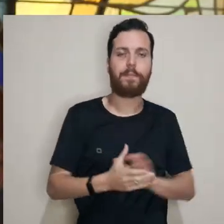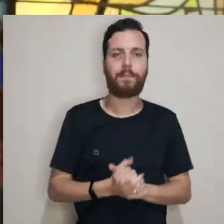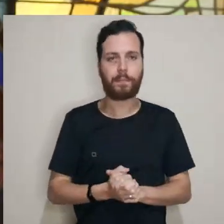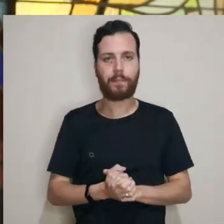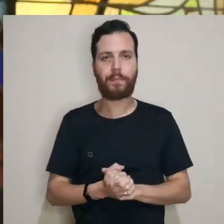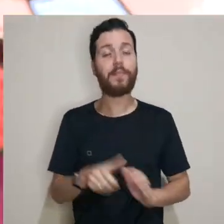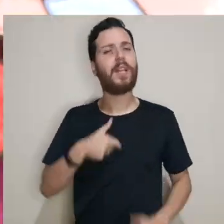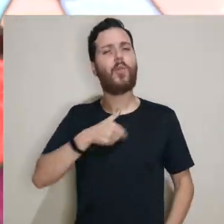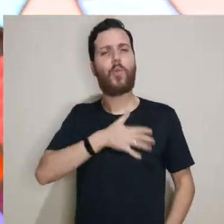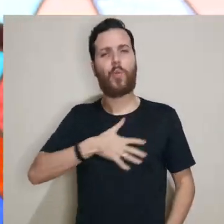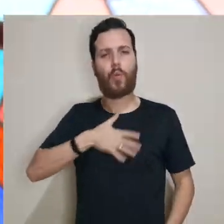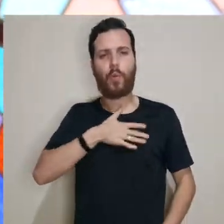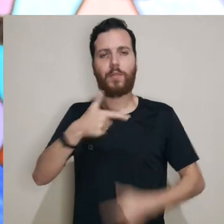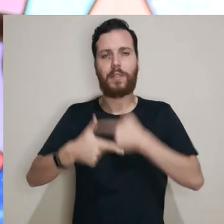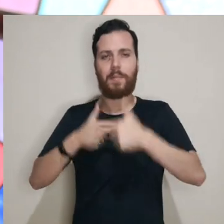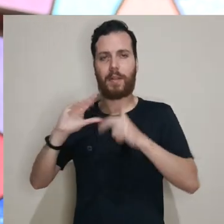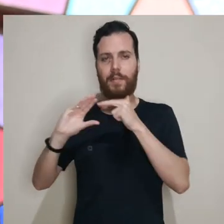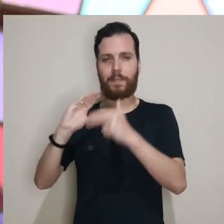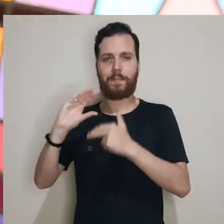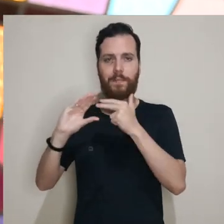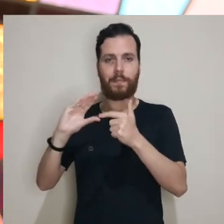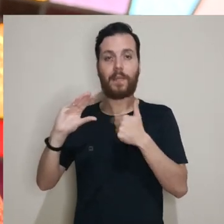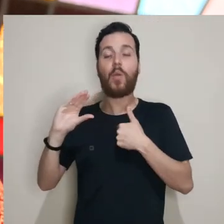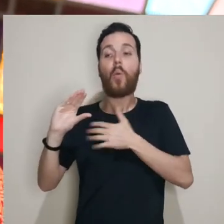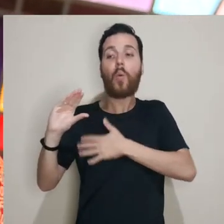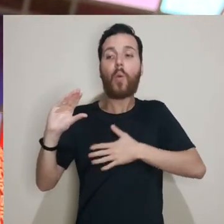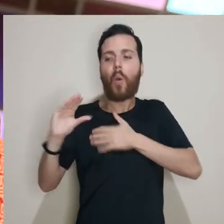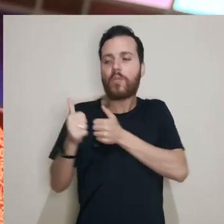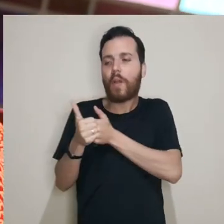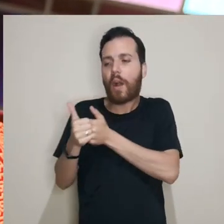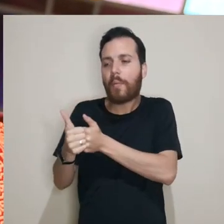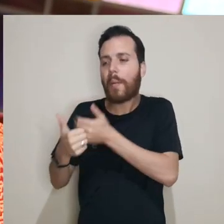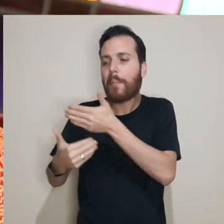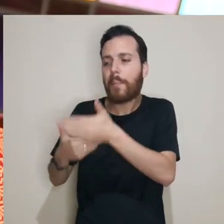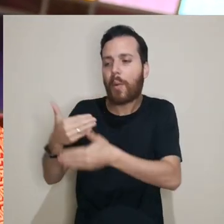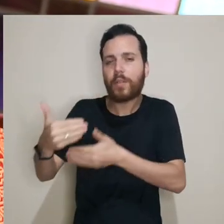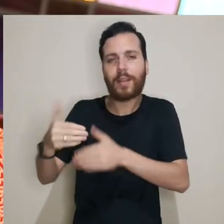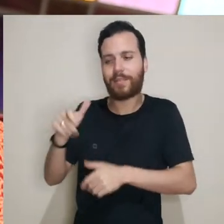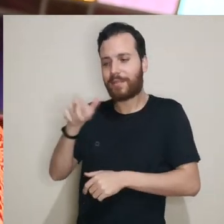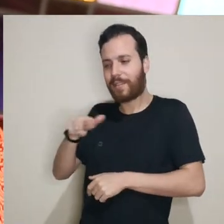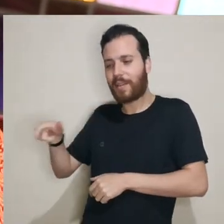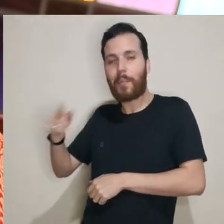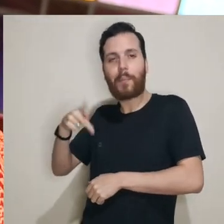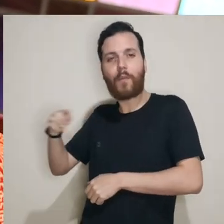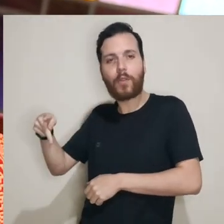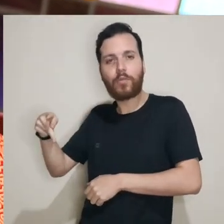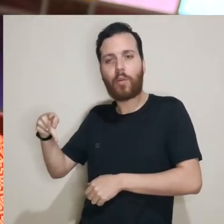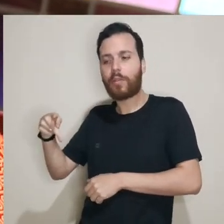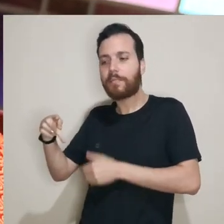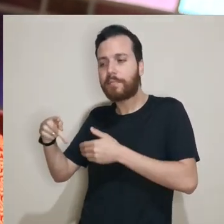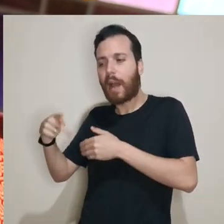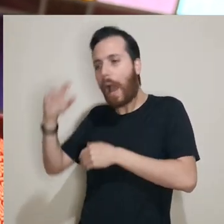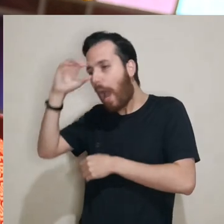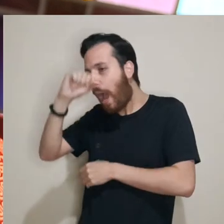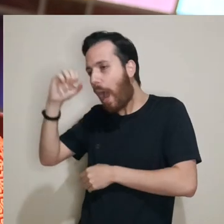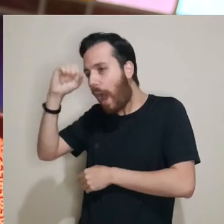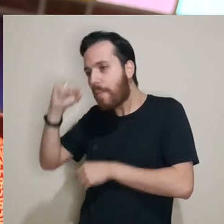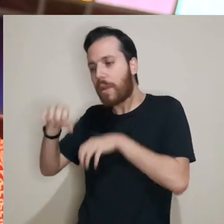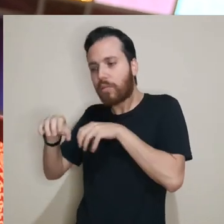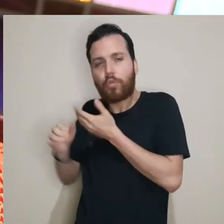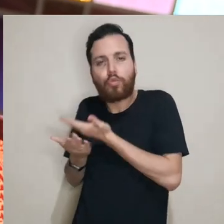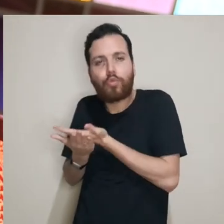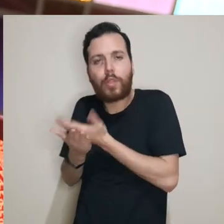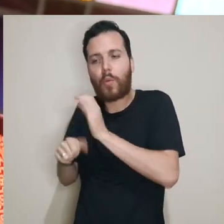às 5 da tarde. Eu gosto muito de trabalhar no CELIM, porque eu gosto de acompanhar o processo dos professores professores em formação,